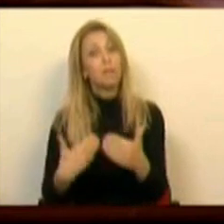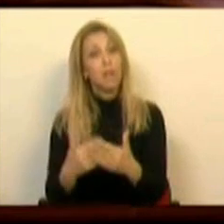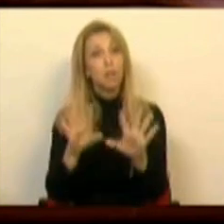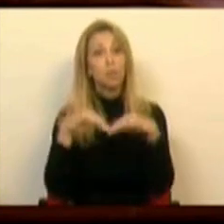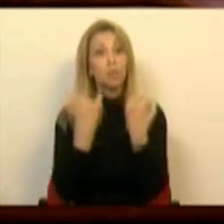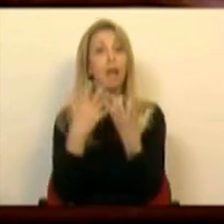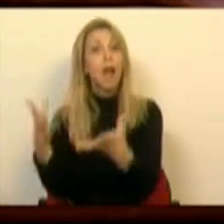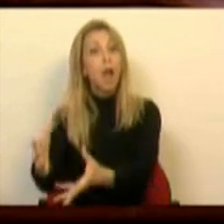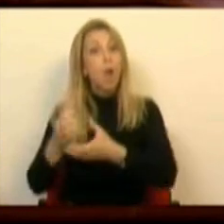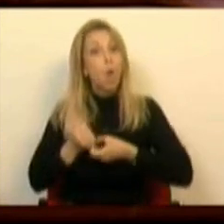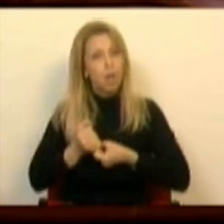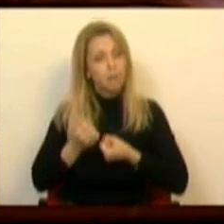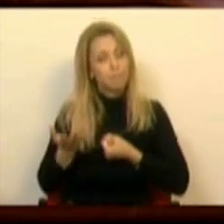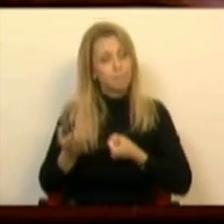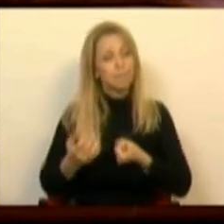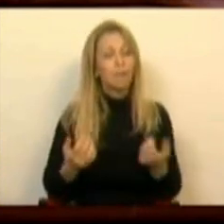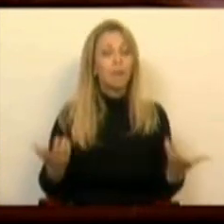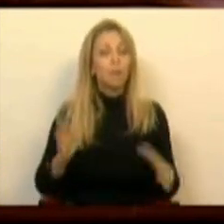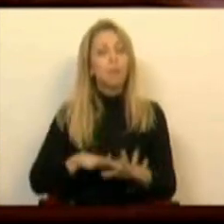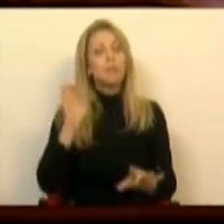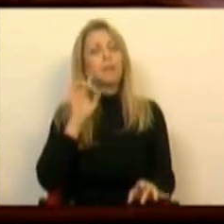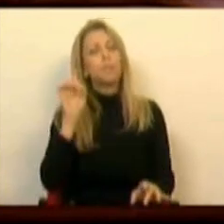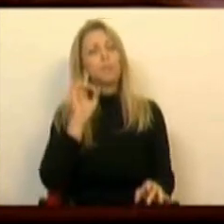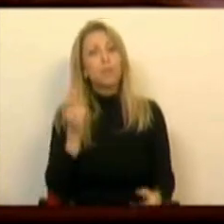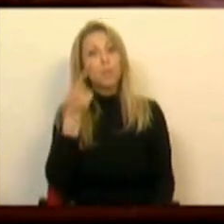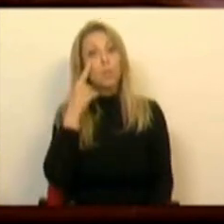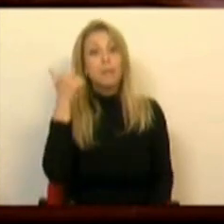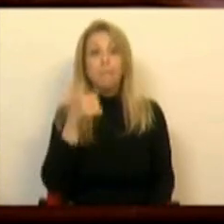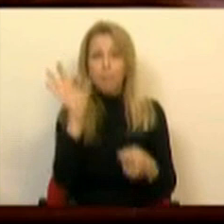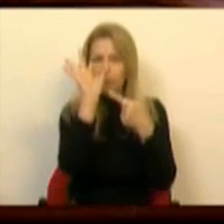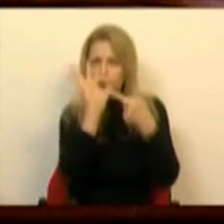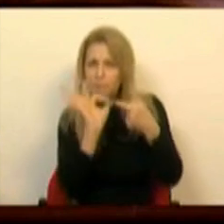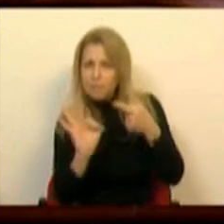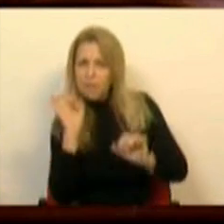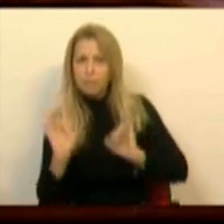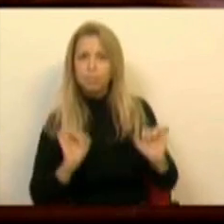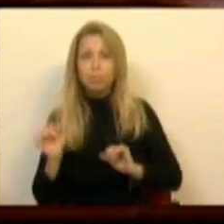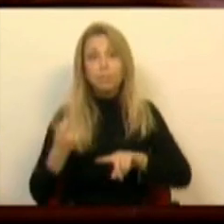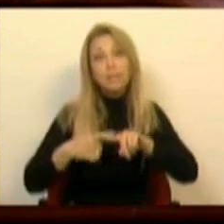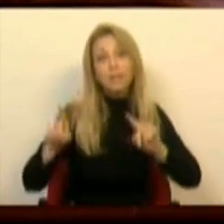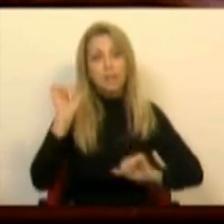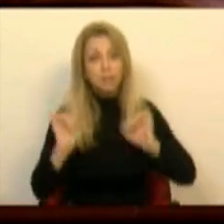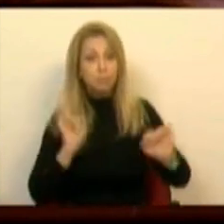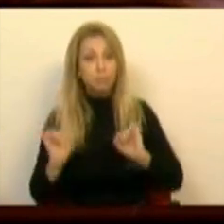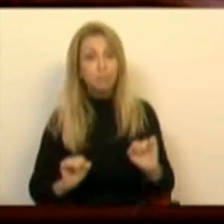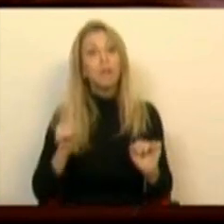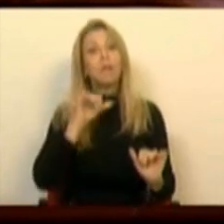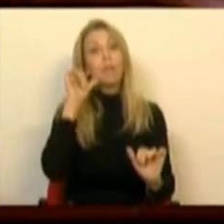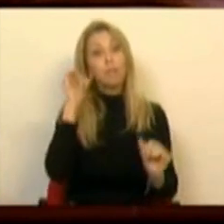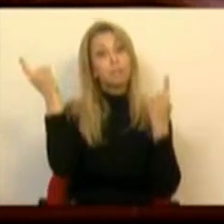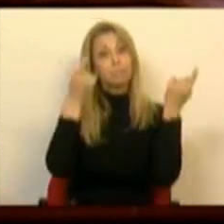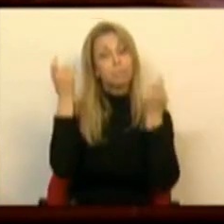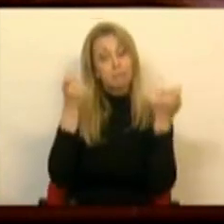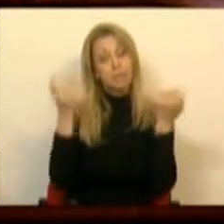sociedades de acolhimento e, por isso, importa conhecer bem as suas particularidades e diferenças e considerá-las sempre na